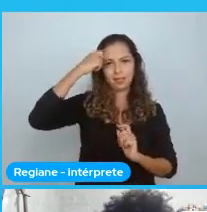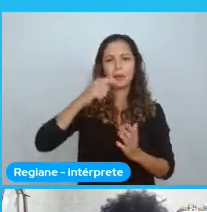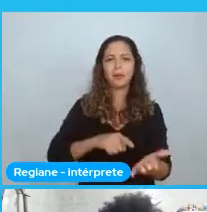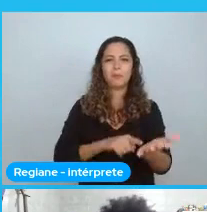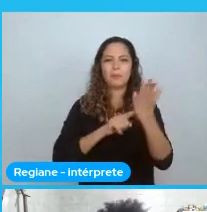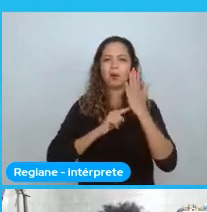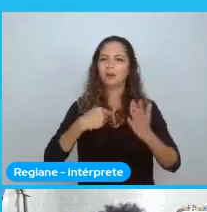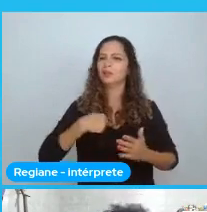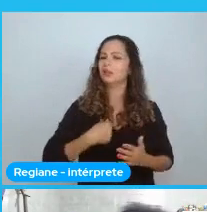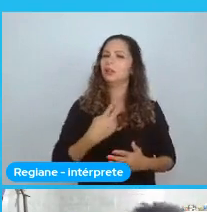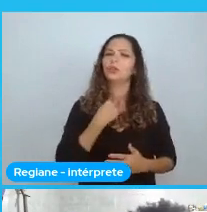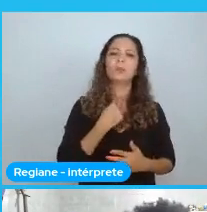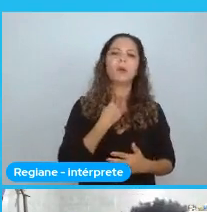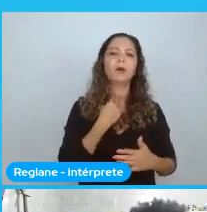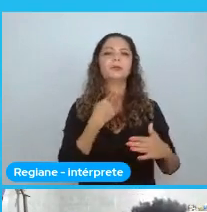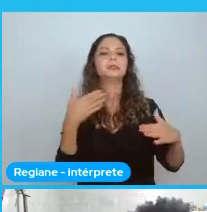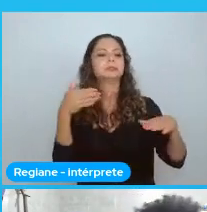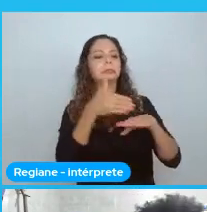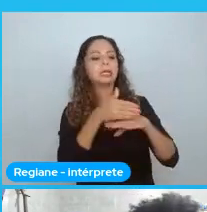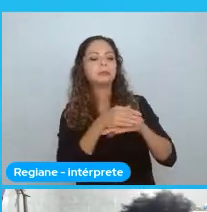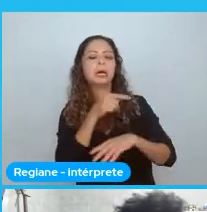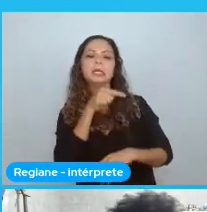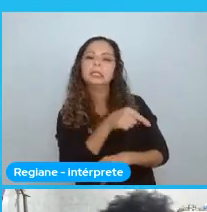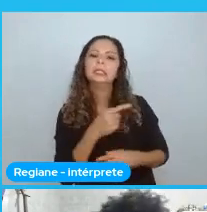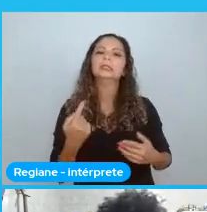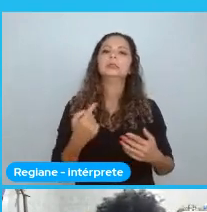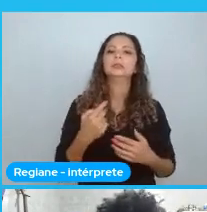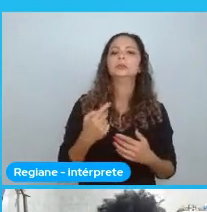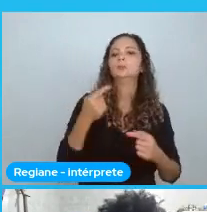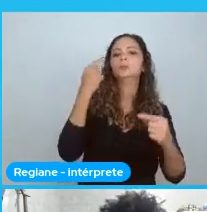Deve fazer parte disso. Que isso não é para a gente. Enfim.